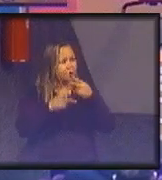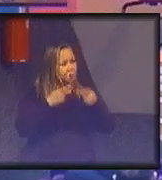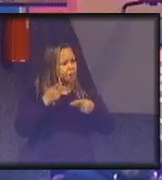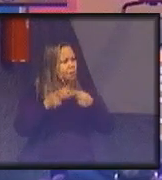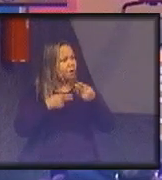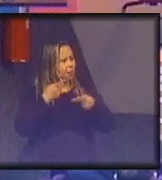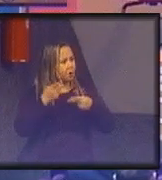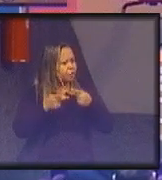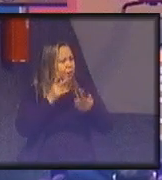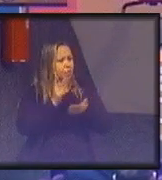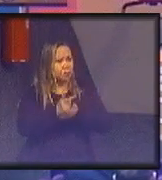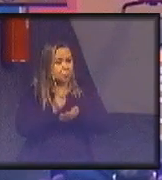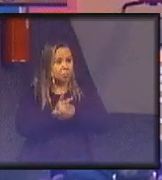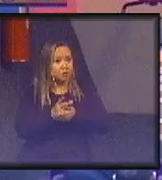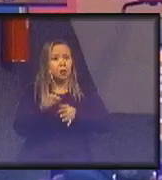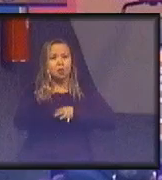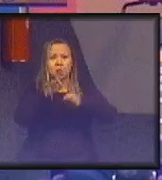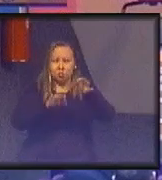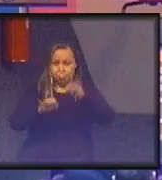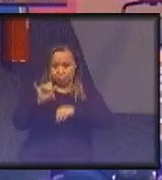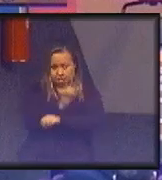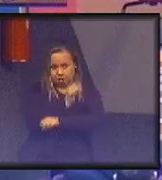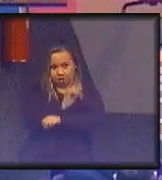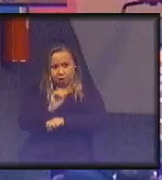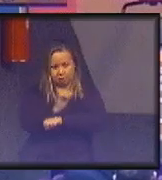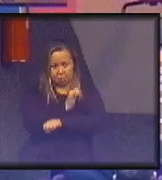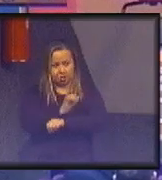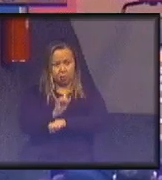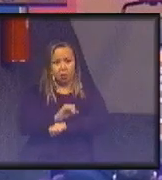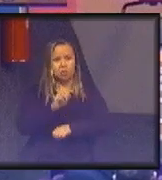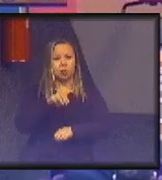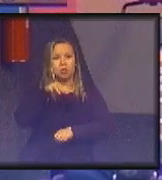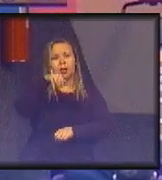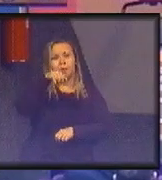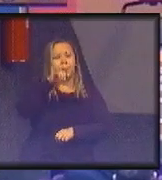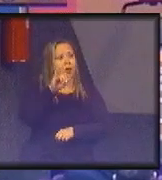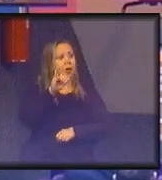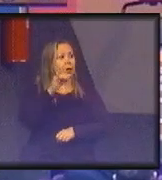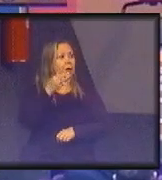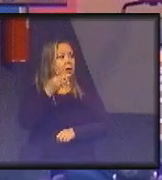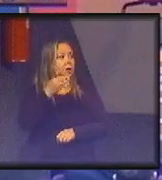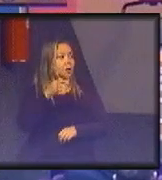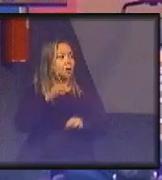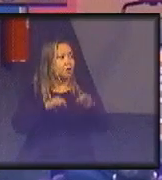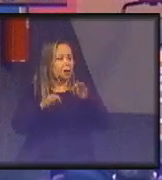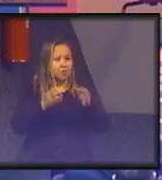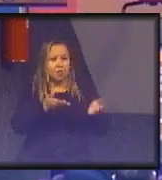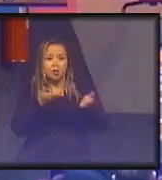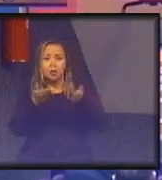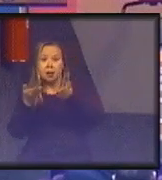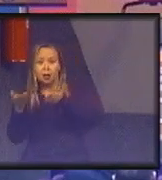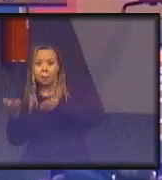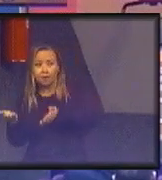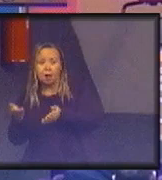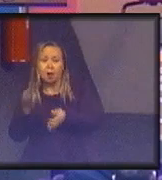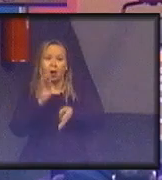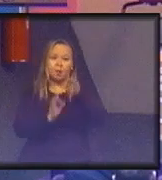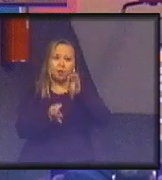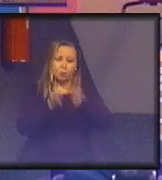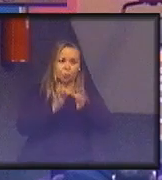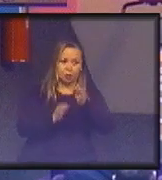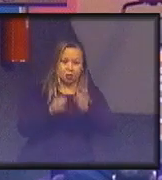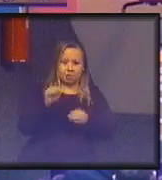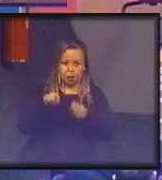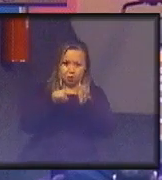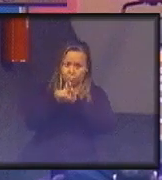é a gente montar a estratégia de litigância, que é de levar para o judiciário essas questões. Só vou acabar com a poluição